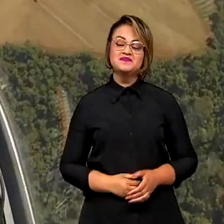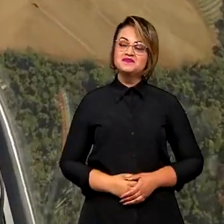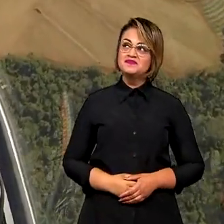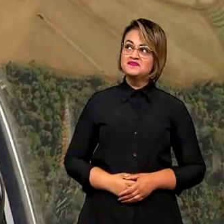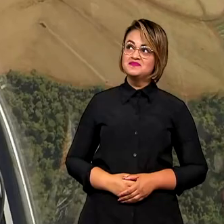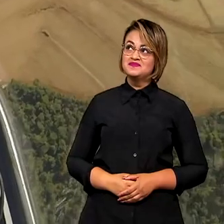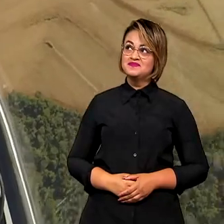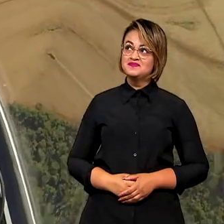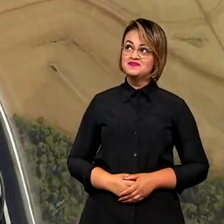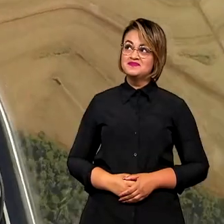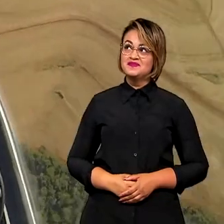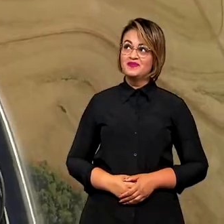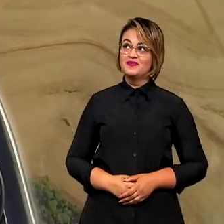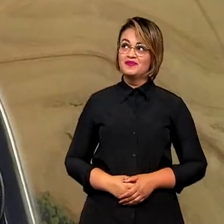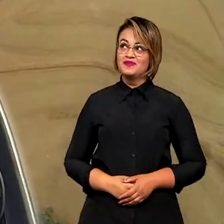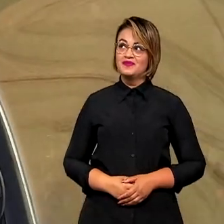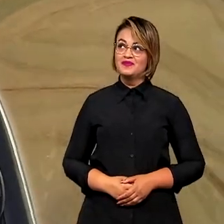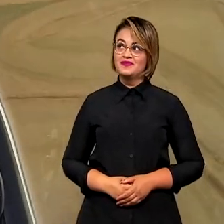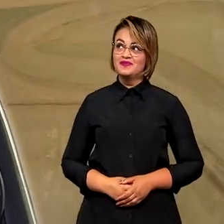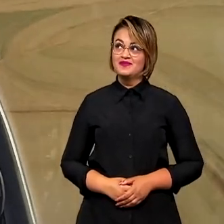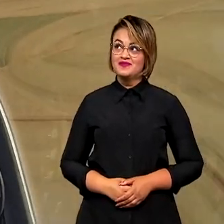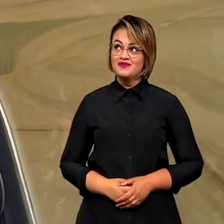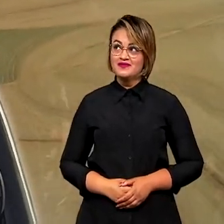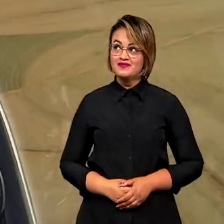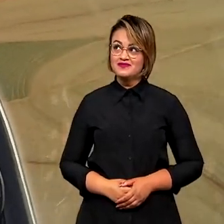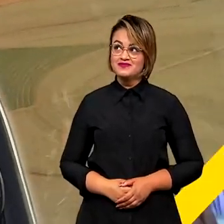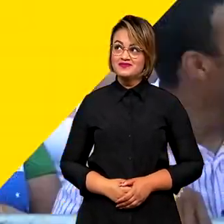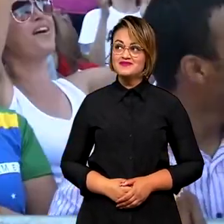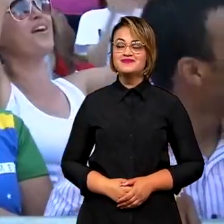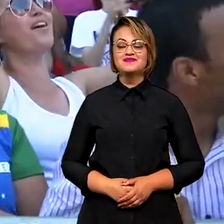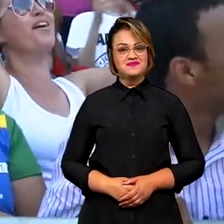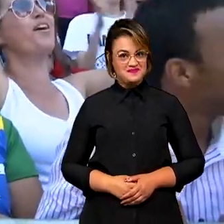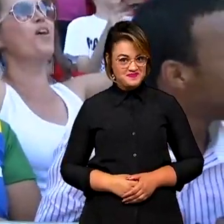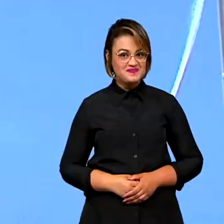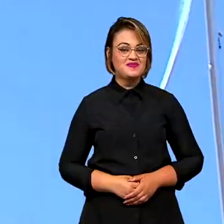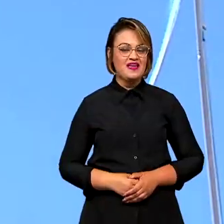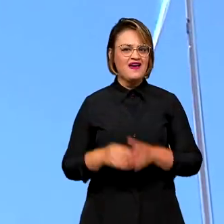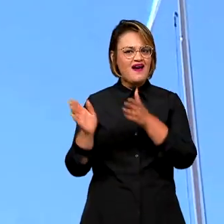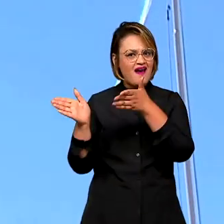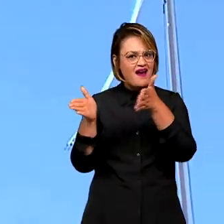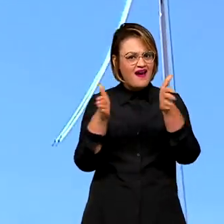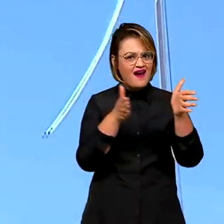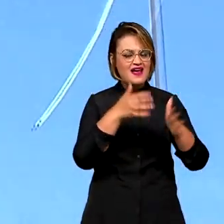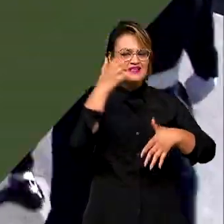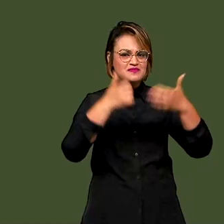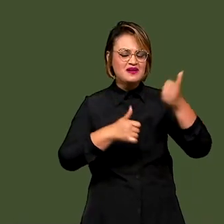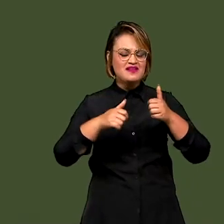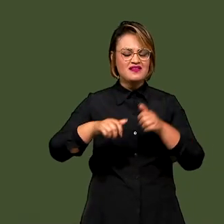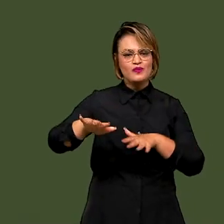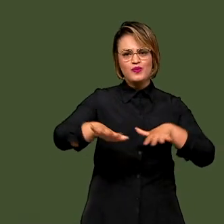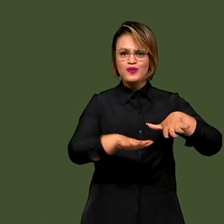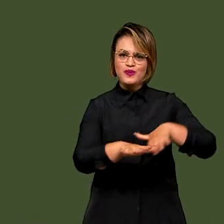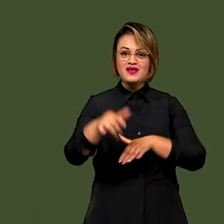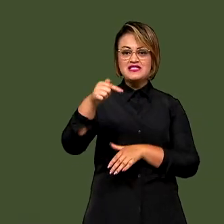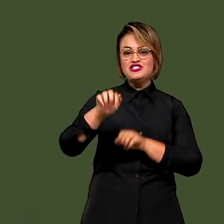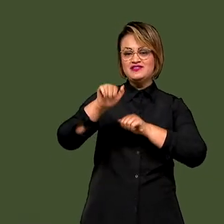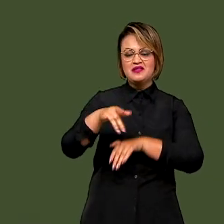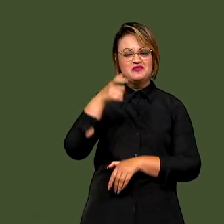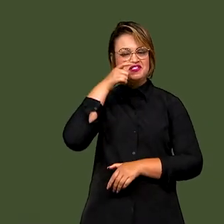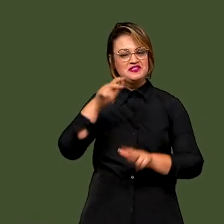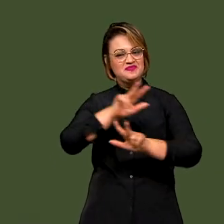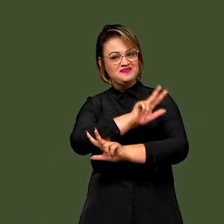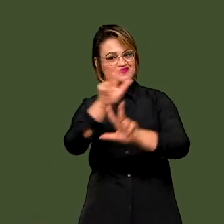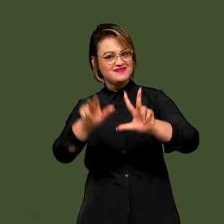cobertura completa do 7 de setembro